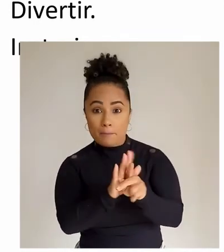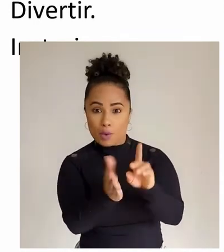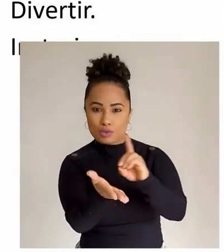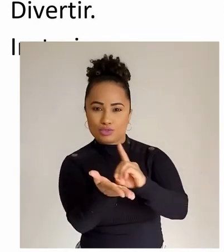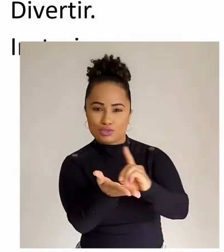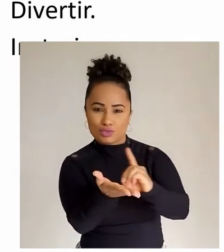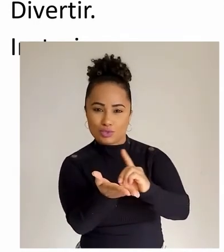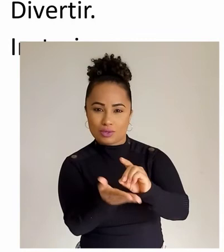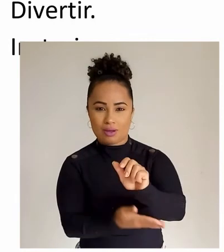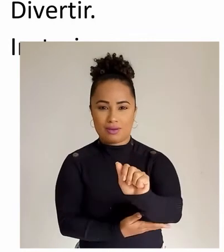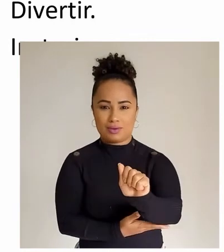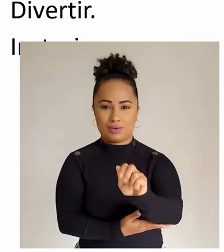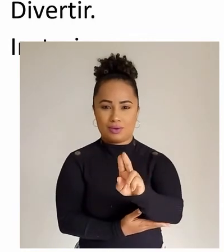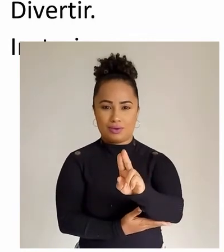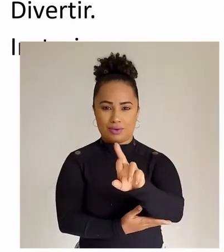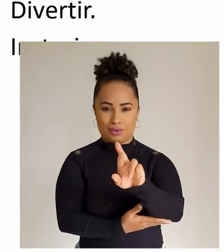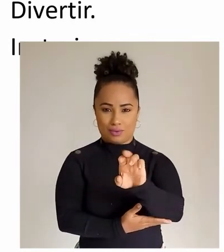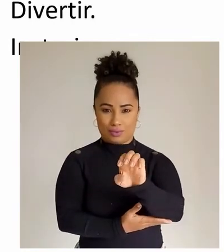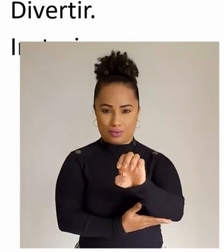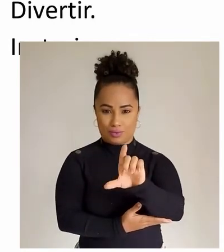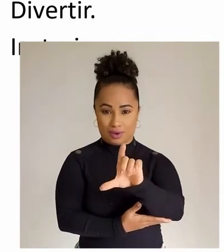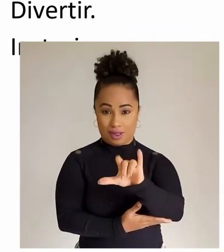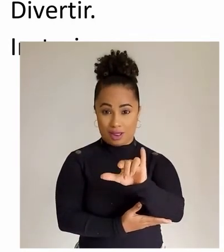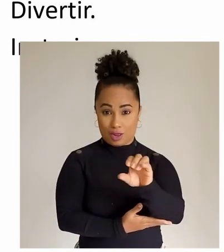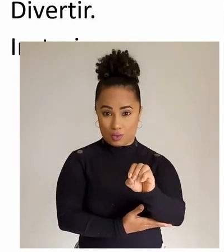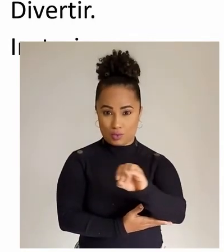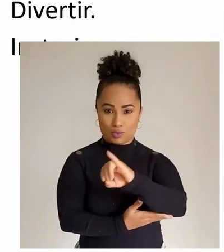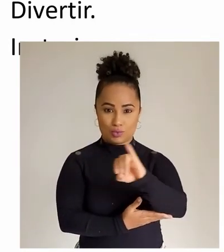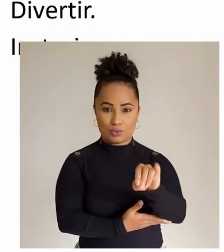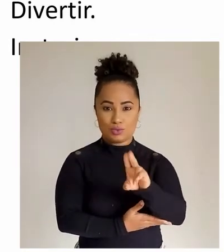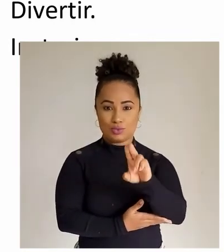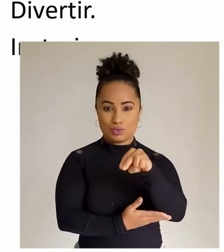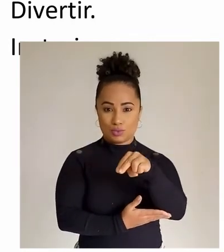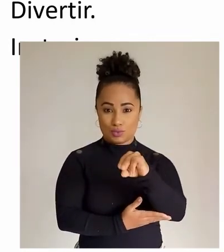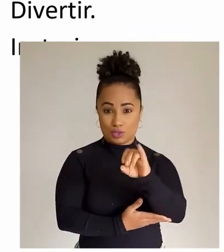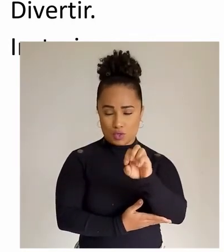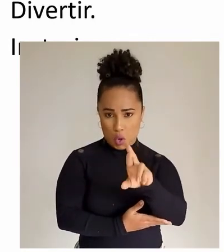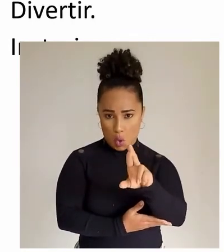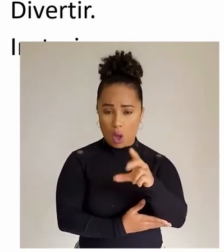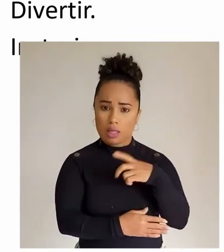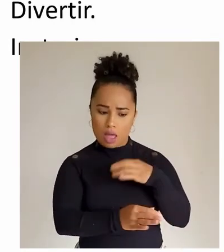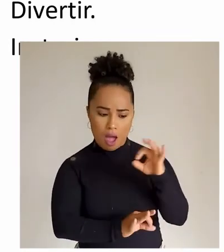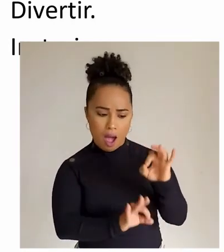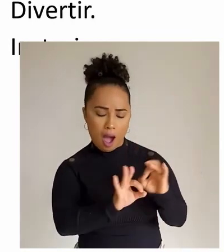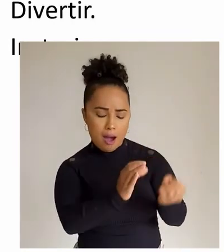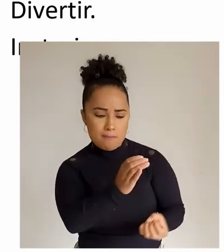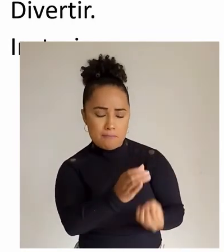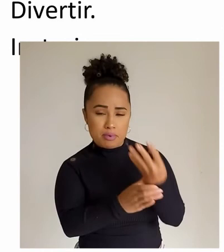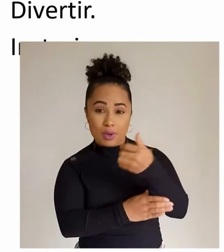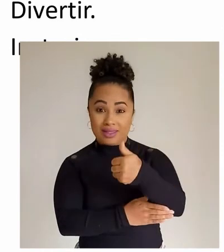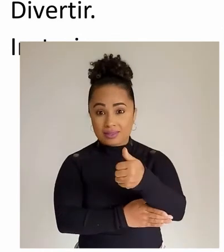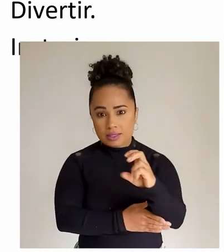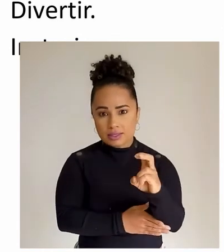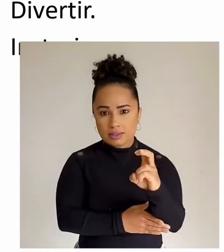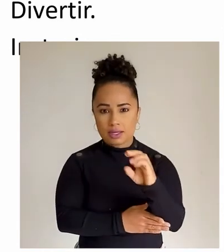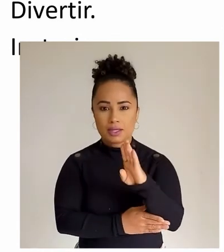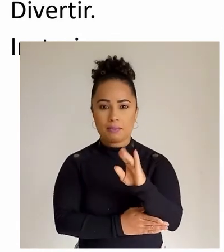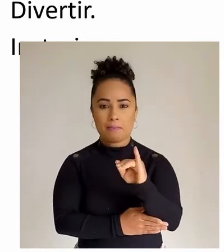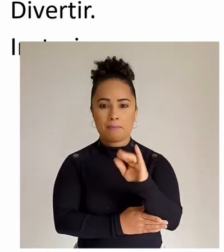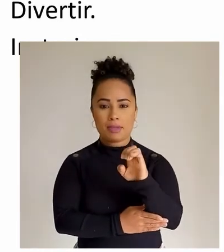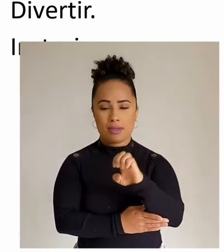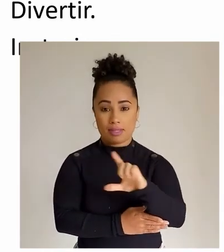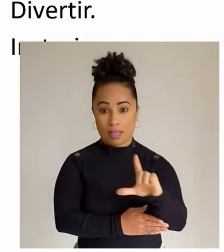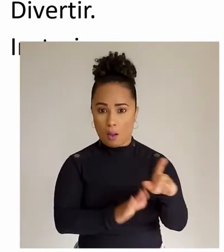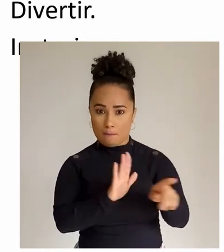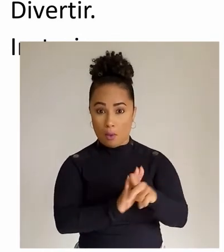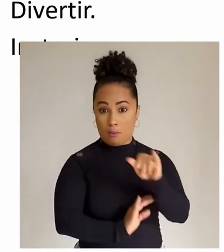dicionário Aurélio Júnior. O lançamento do manual foi realizado na 15ª Bienal do Livro, no